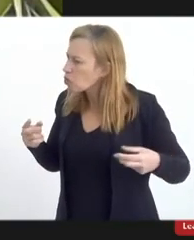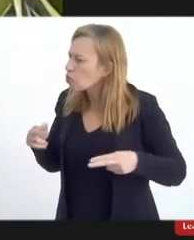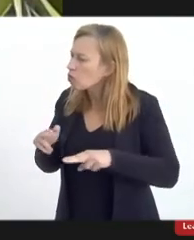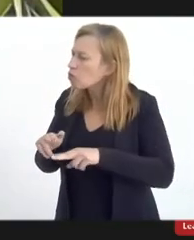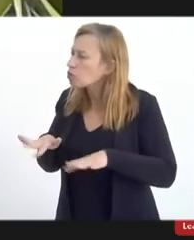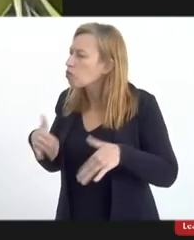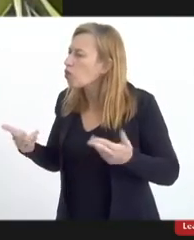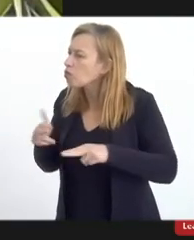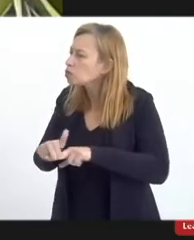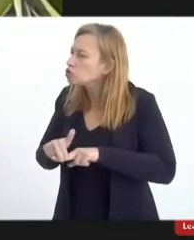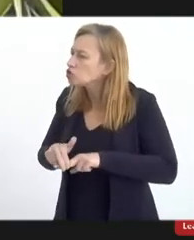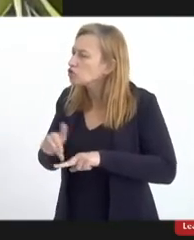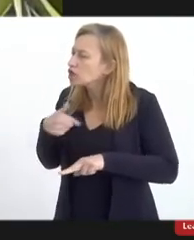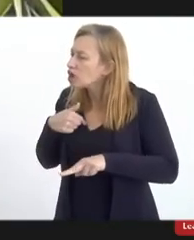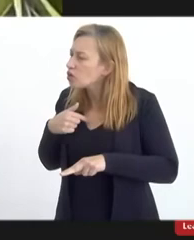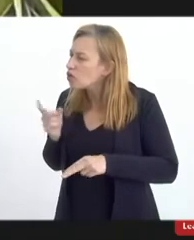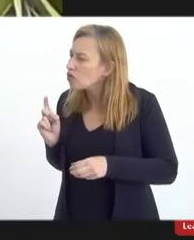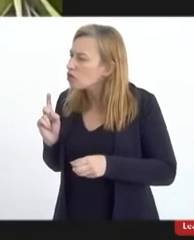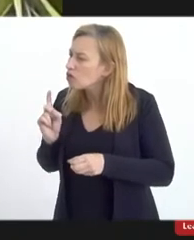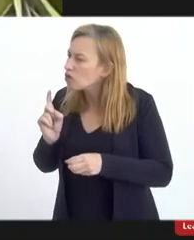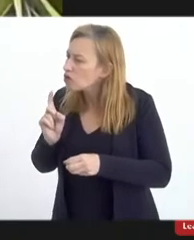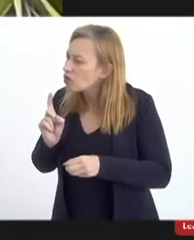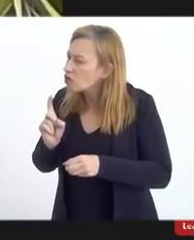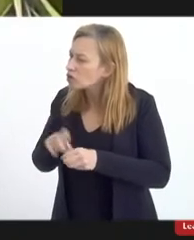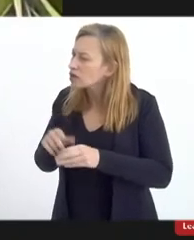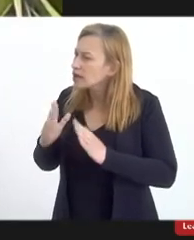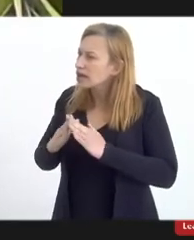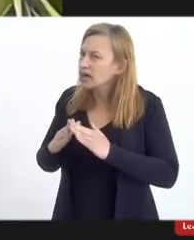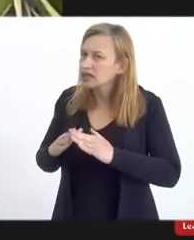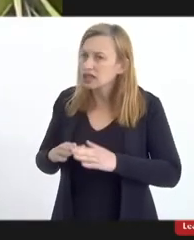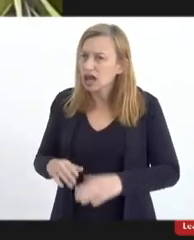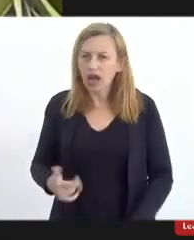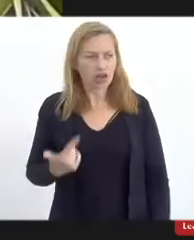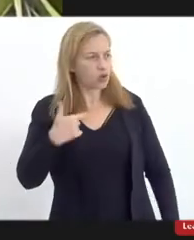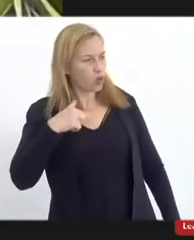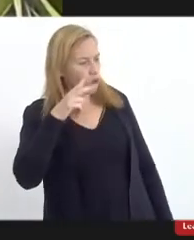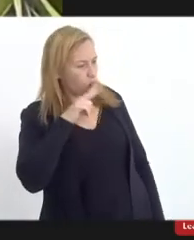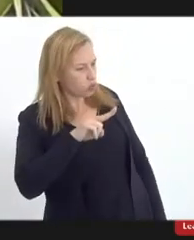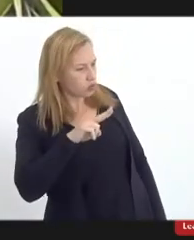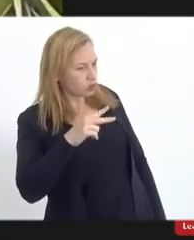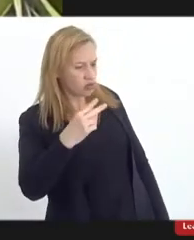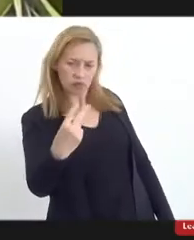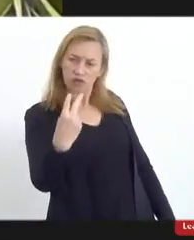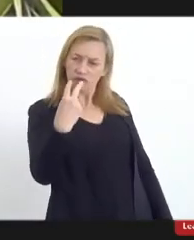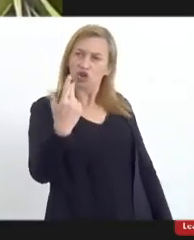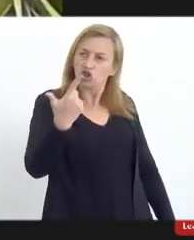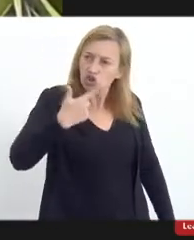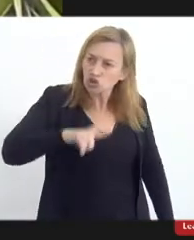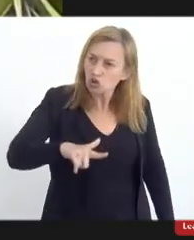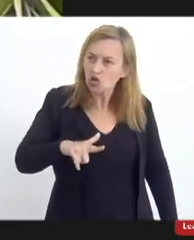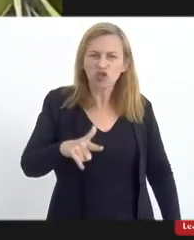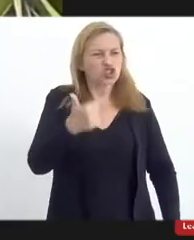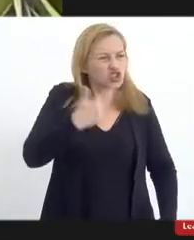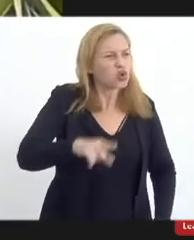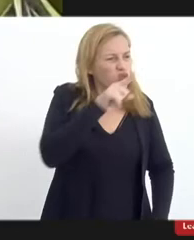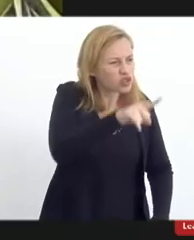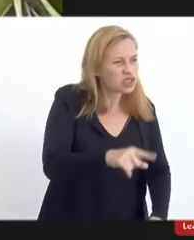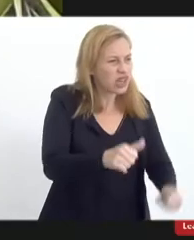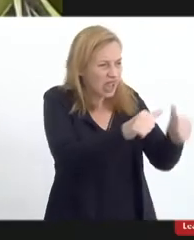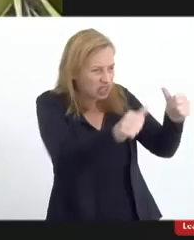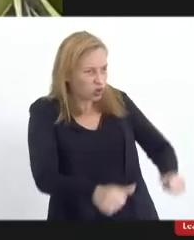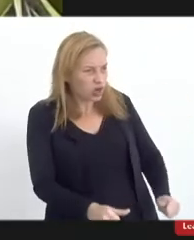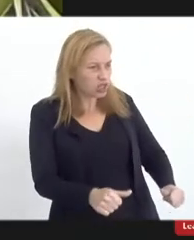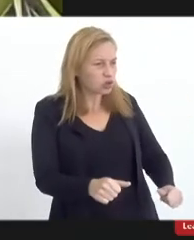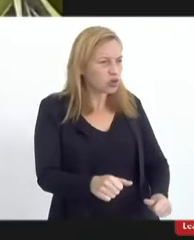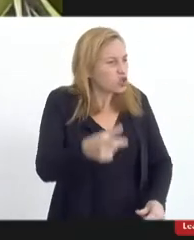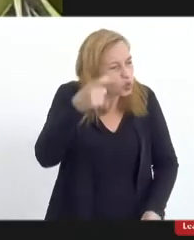começou, de novo, você aqui, sua adoradora de lucifé, e começou, eu, no desespero novamente, então,